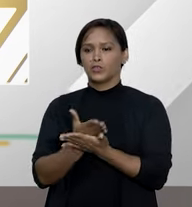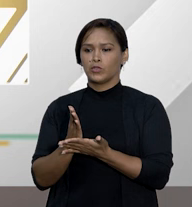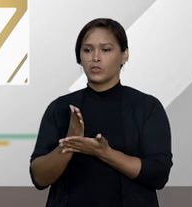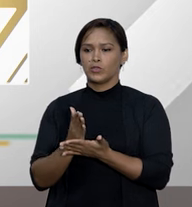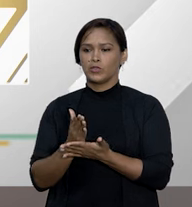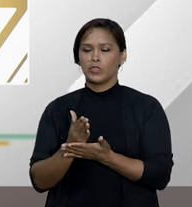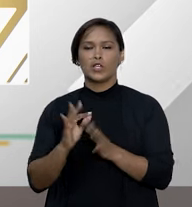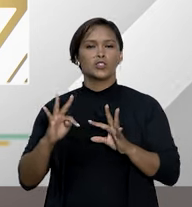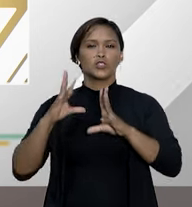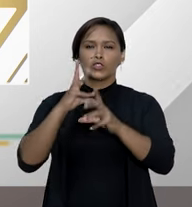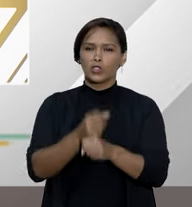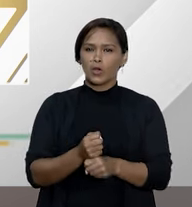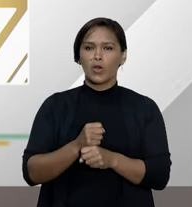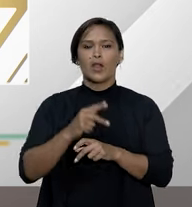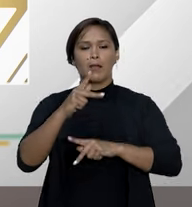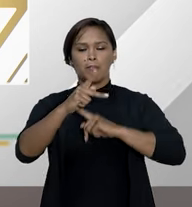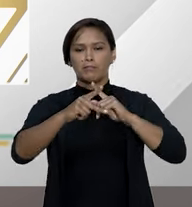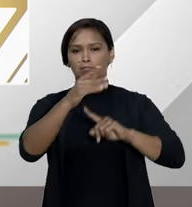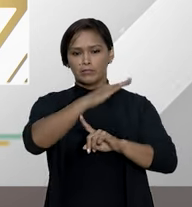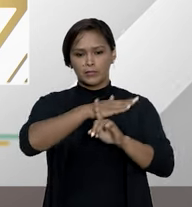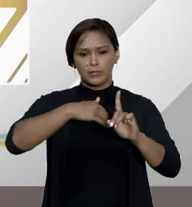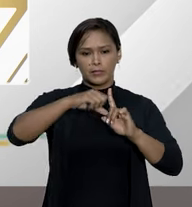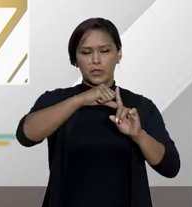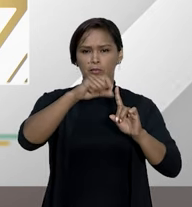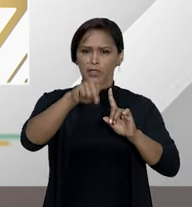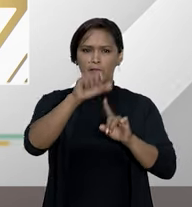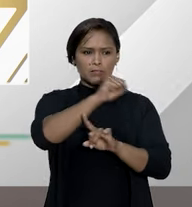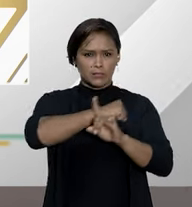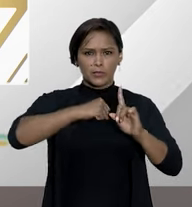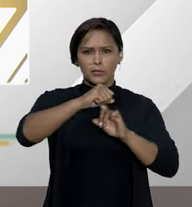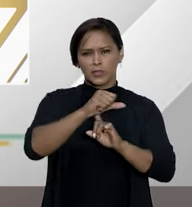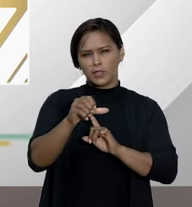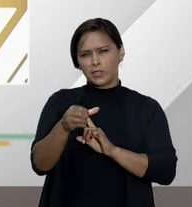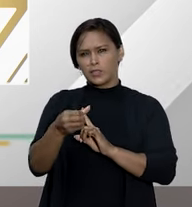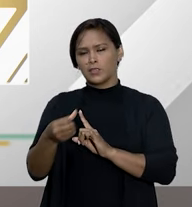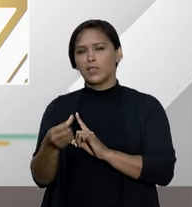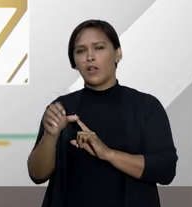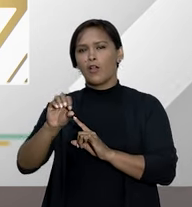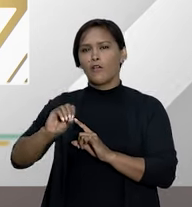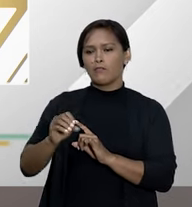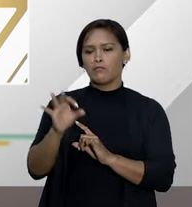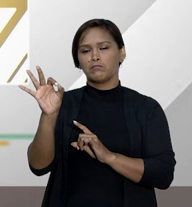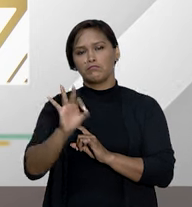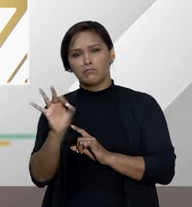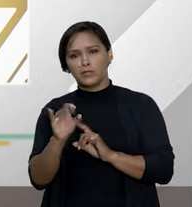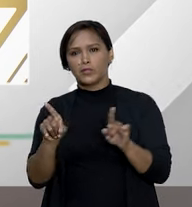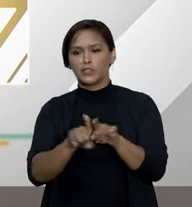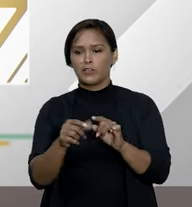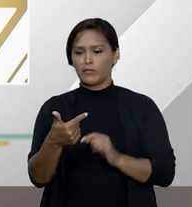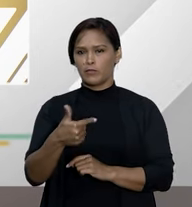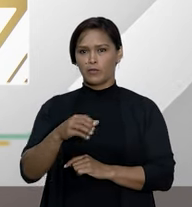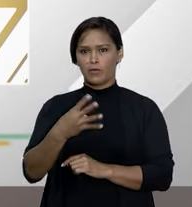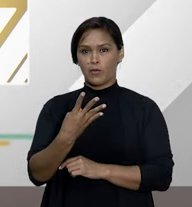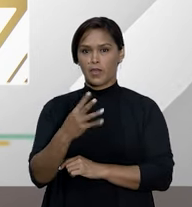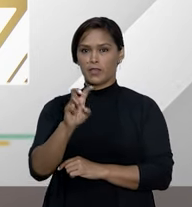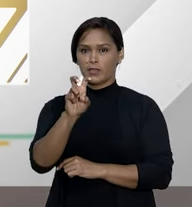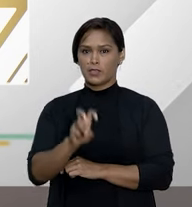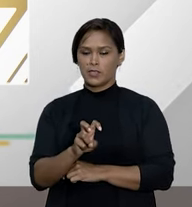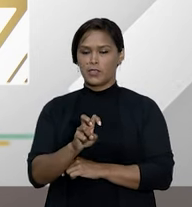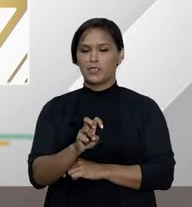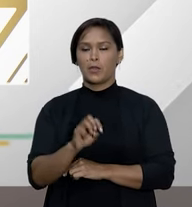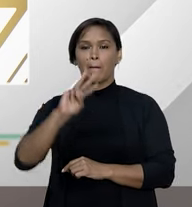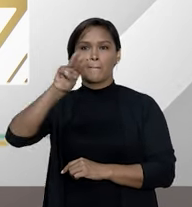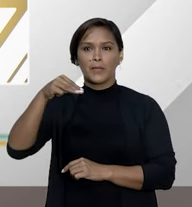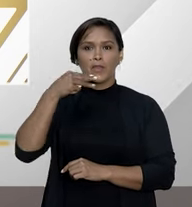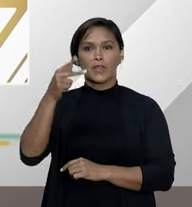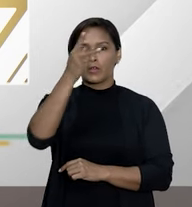quase totalidade da não diria totalidade mas diria de que uns cerca de 45 milhões